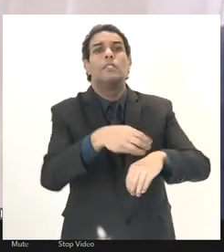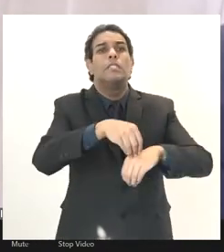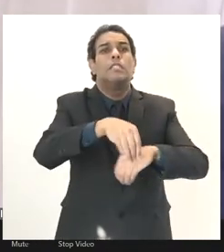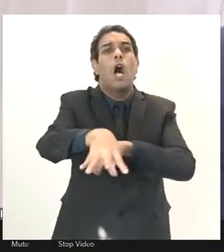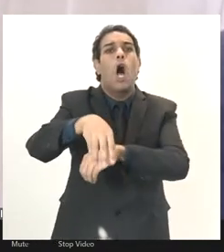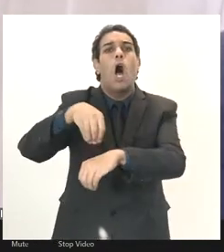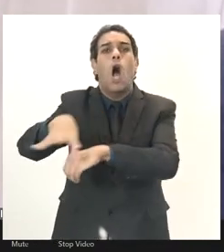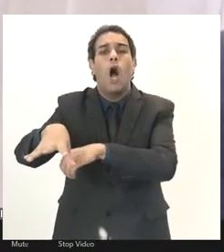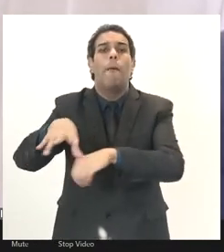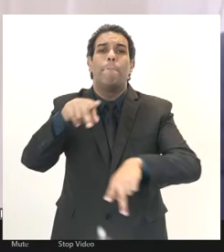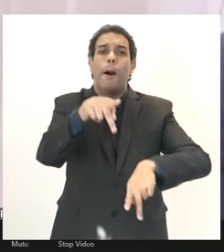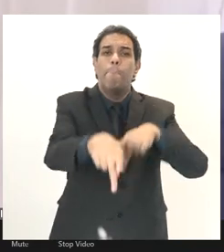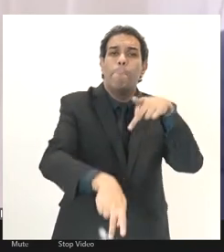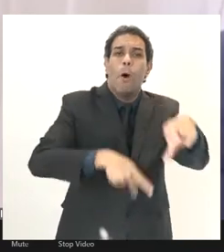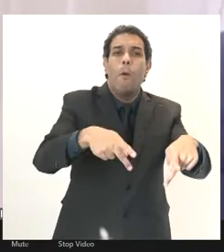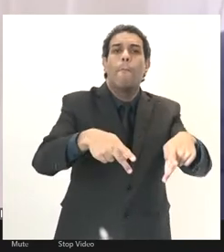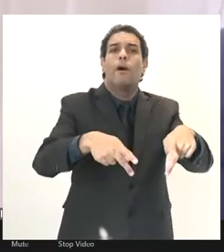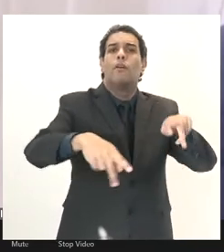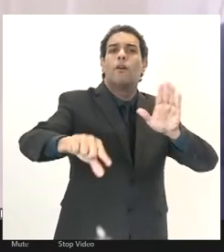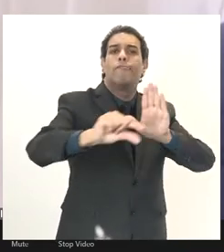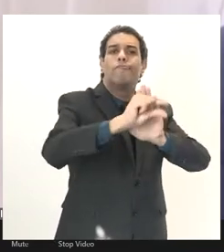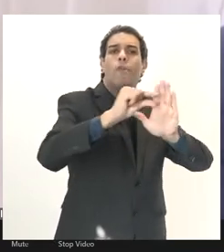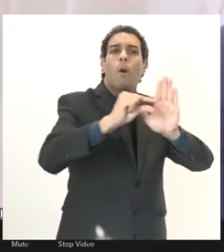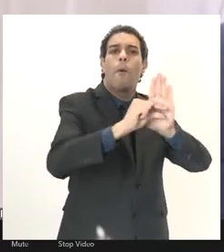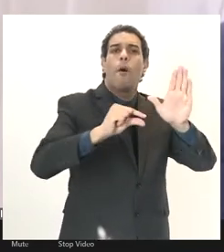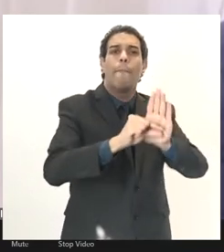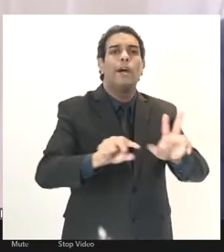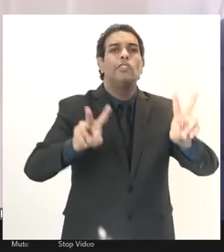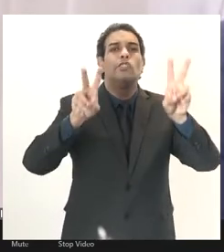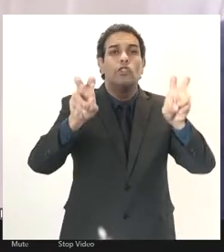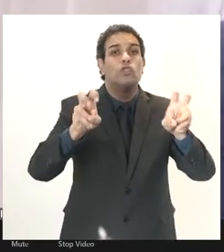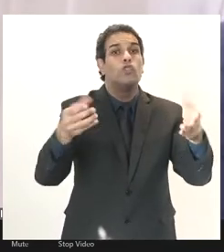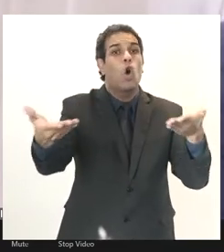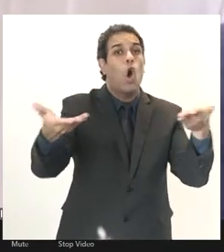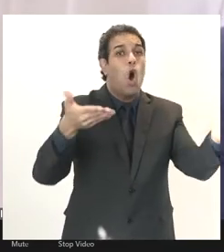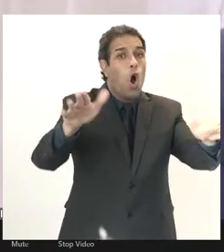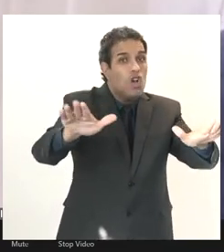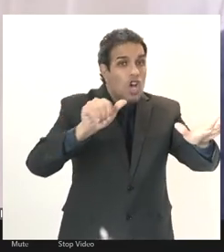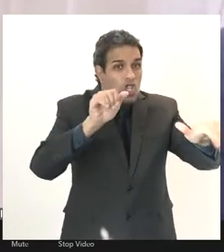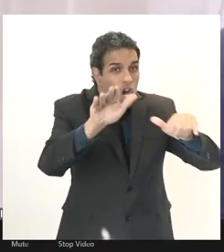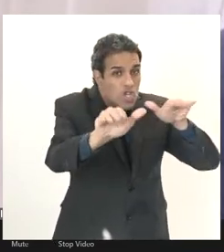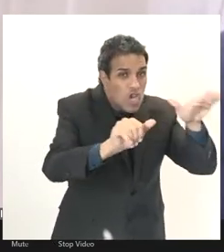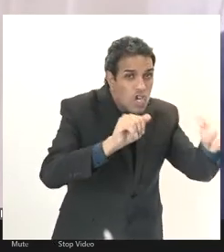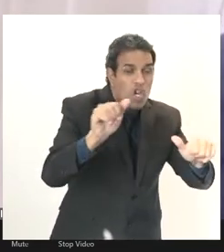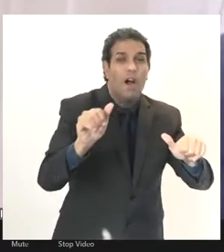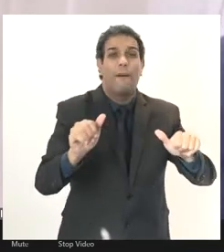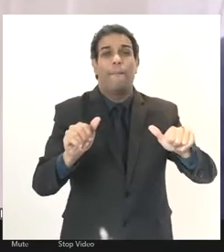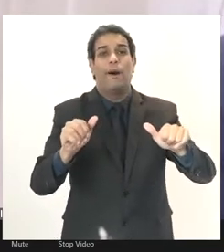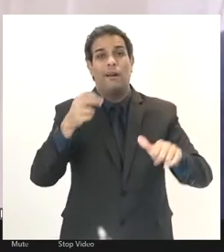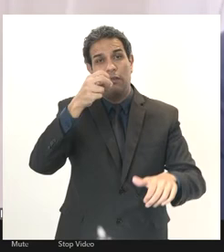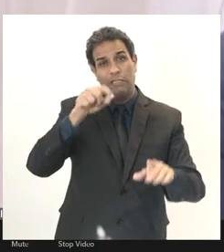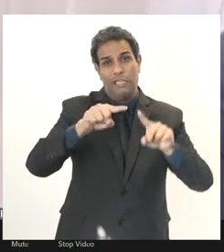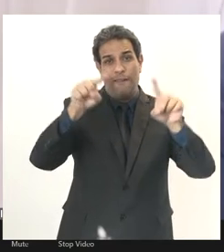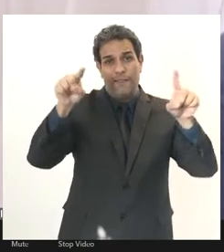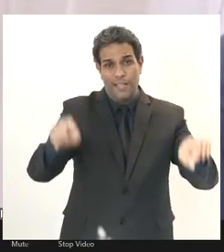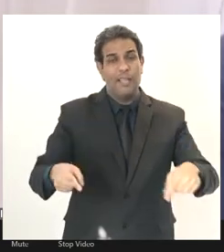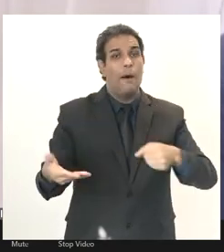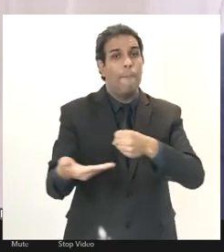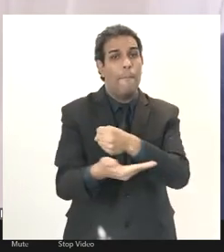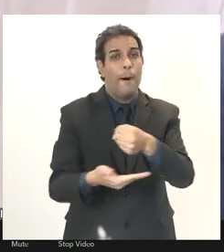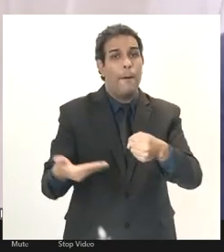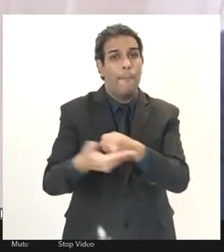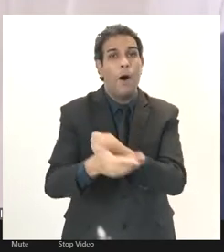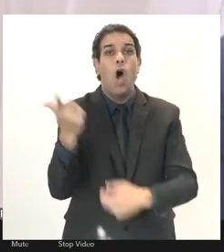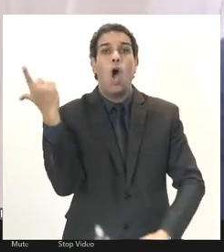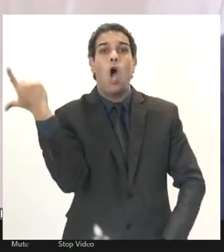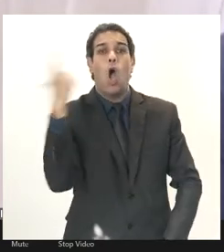prejuízos que ela tem trazido convocando os servidores na base para que esteja presente no dia